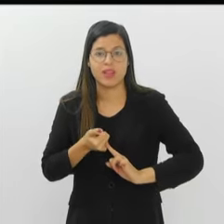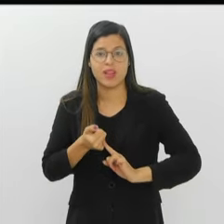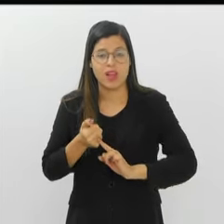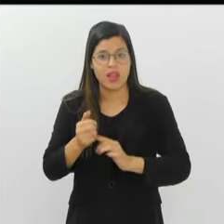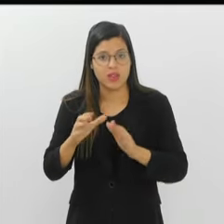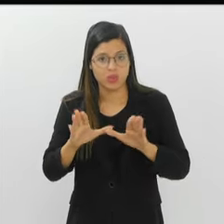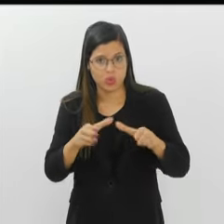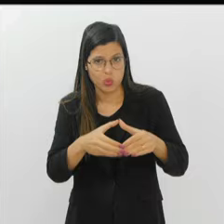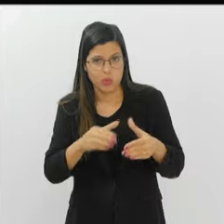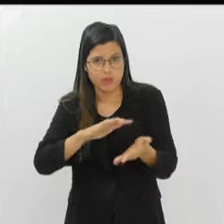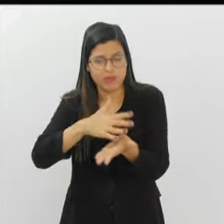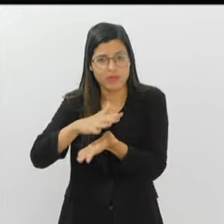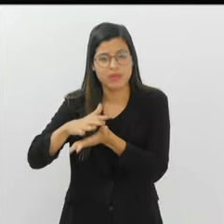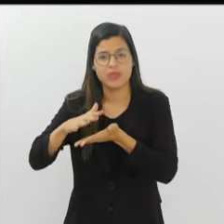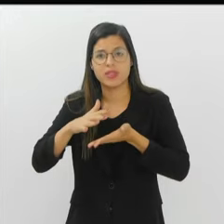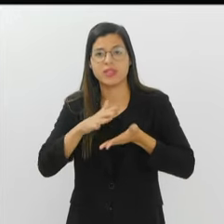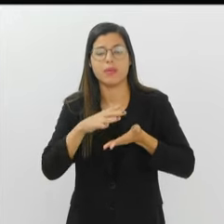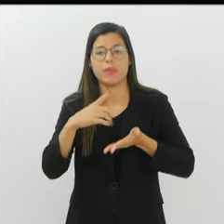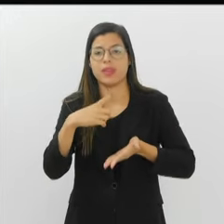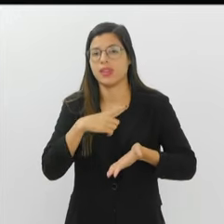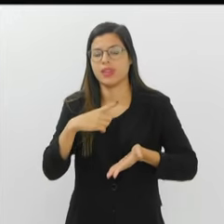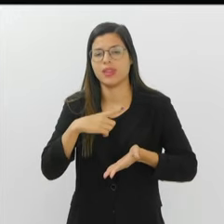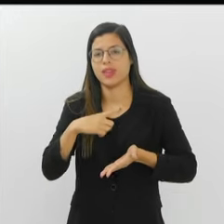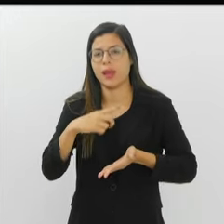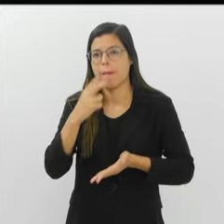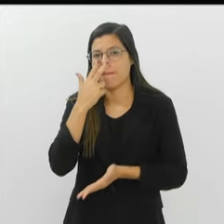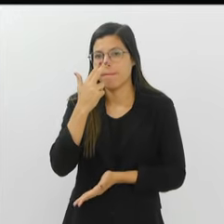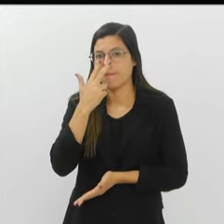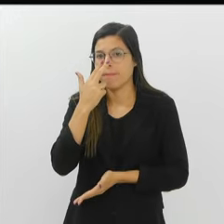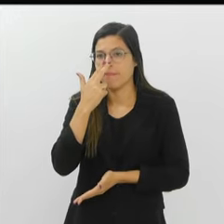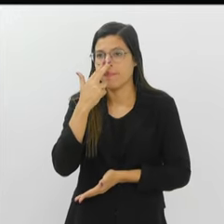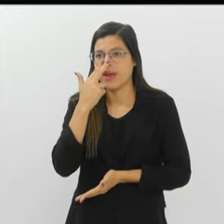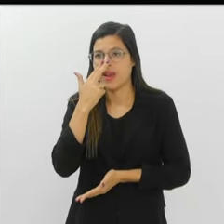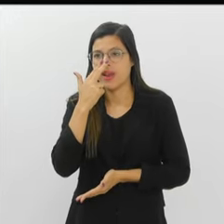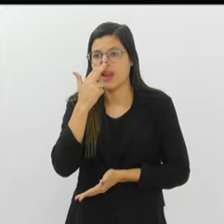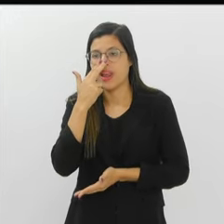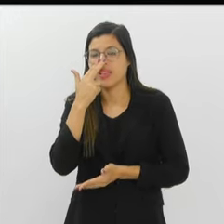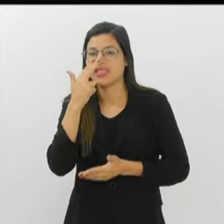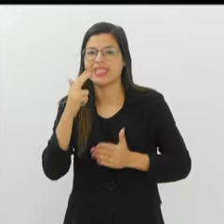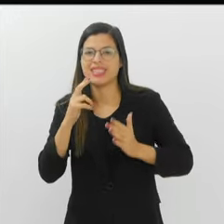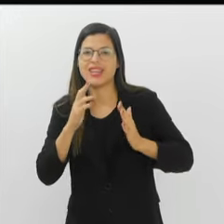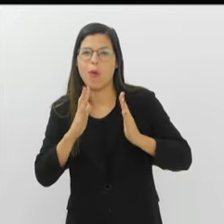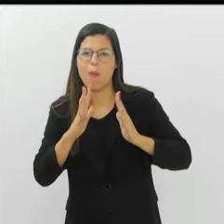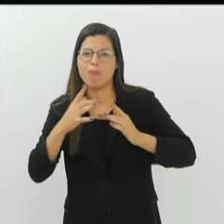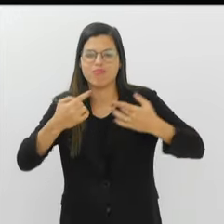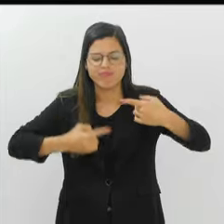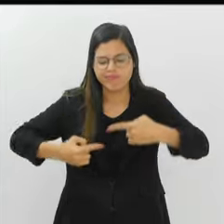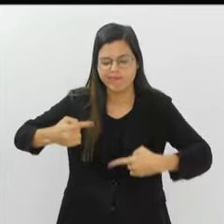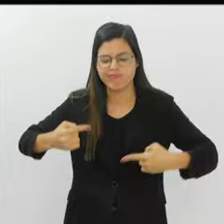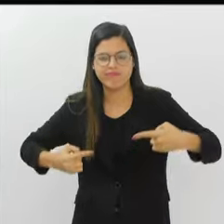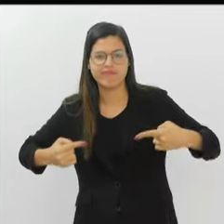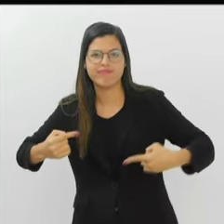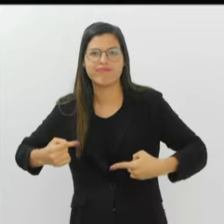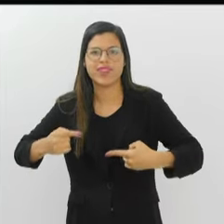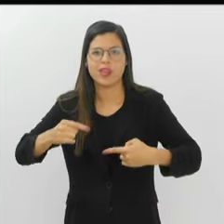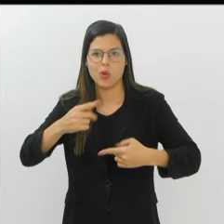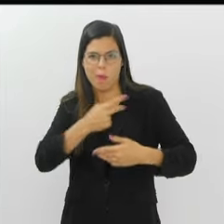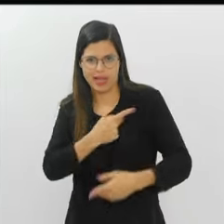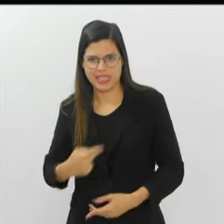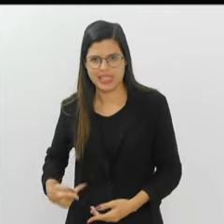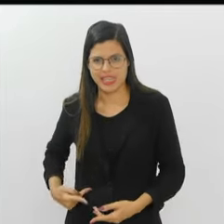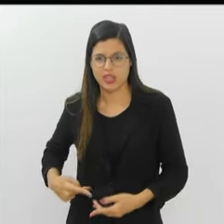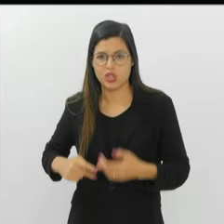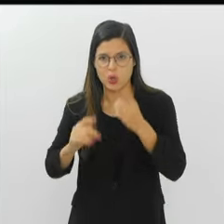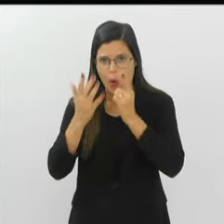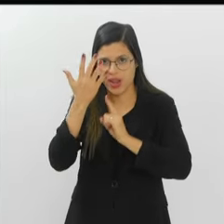que a maioria das escolas, elas têm uma tendência de atrito entre Carnavalesco e o presidente, muito forte. E eu vivi isso